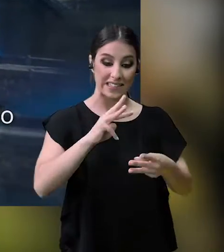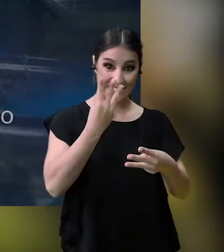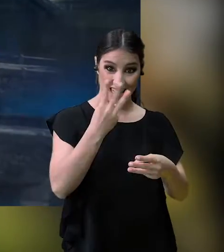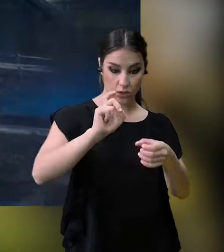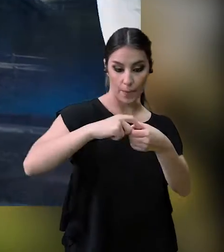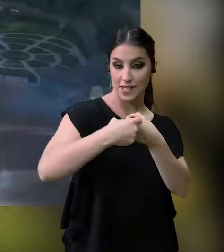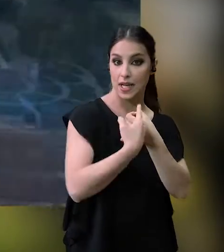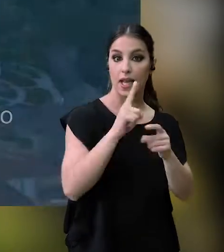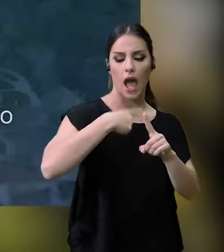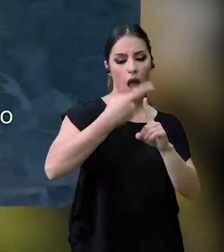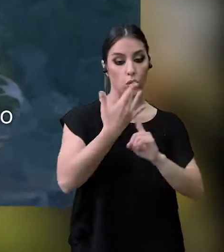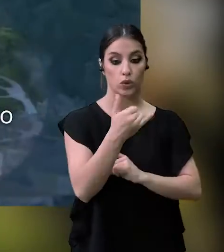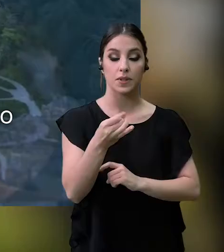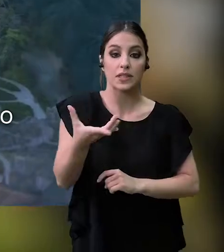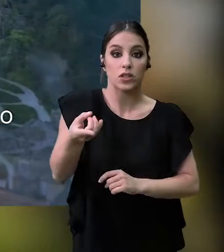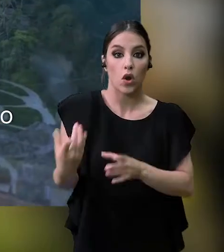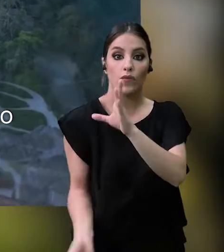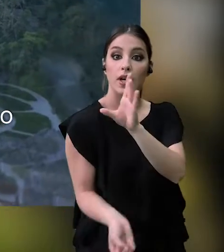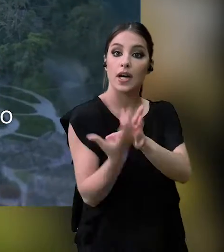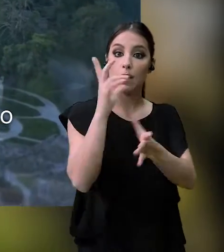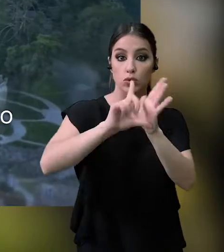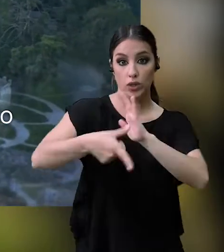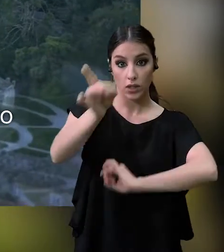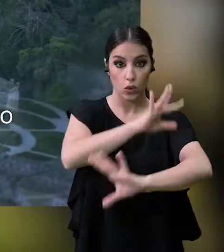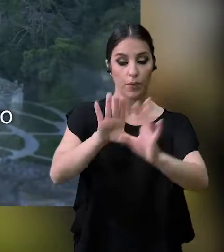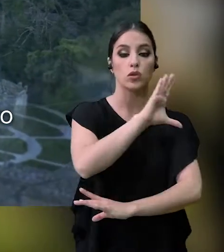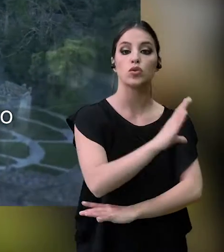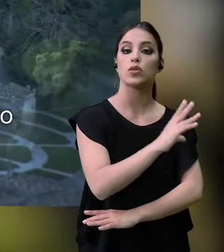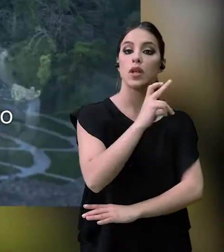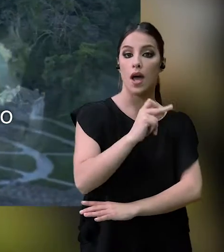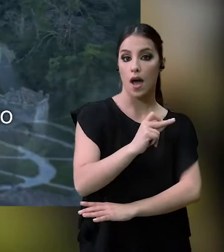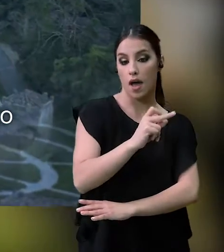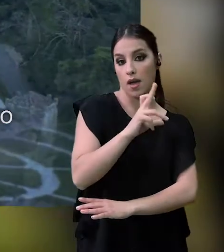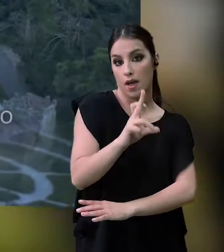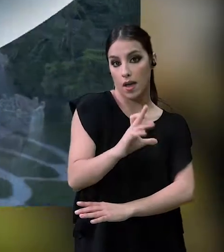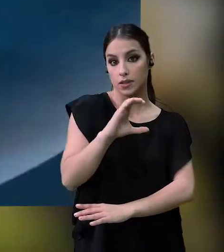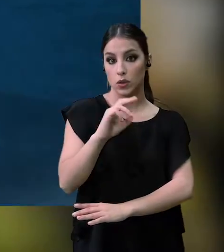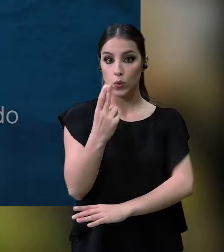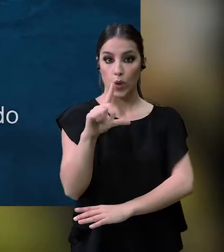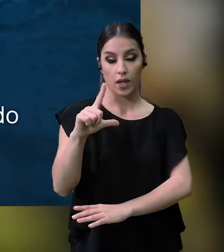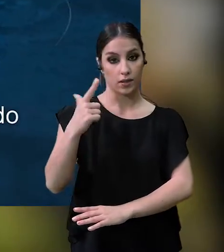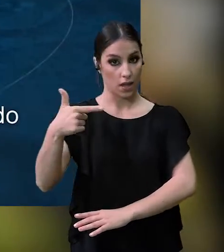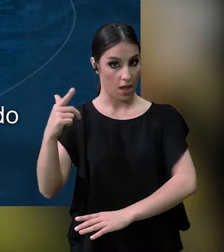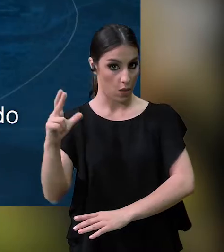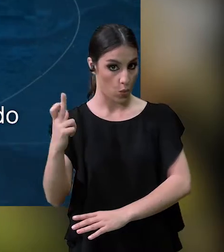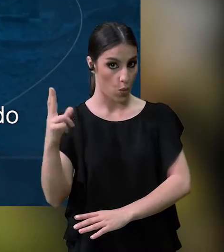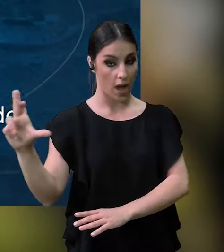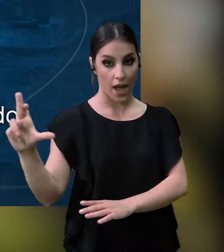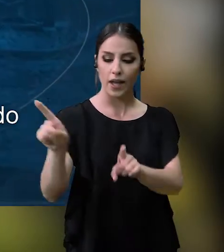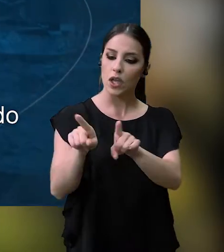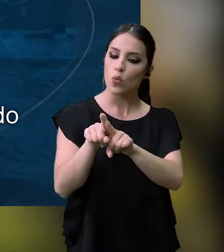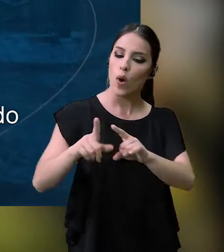Mata do Bussaco Os seus esforços somam-se desde 2019 ao projeto europeu RARCOLTUR que contribui de